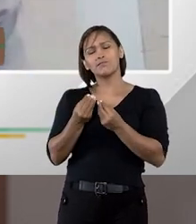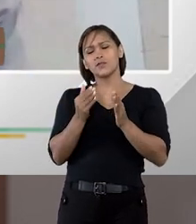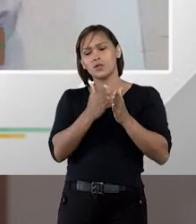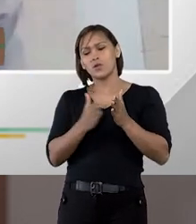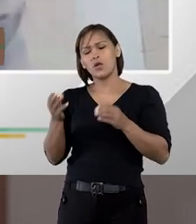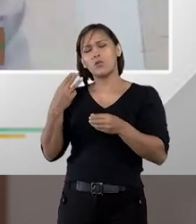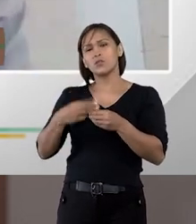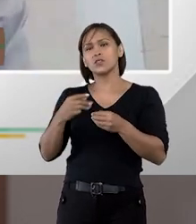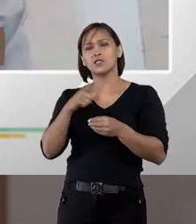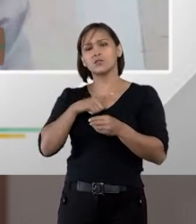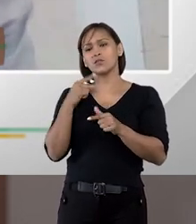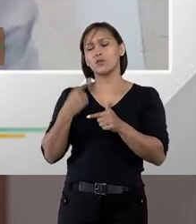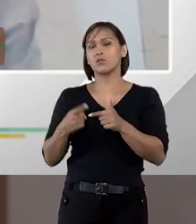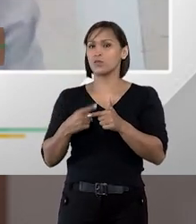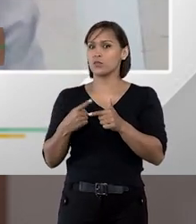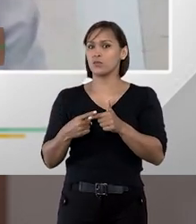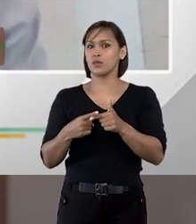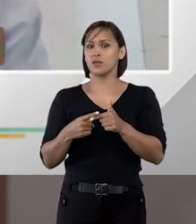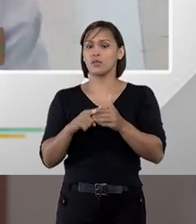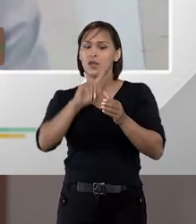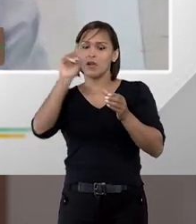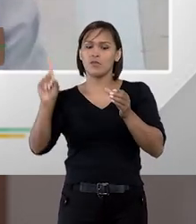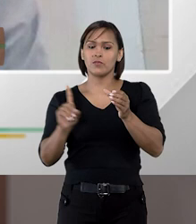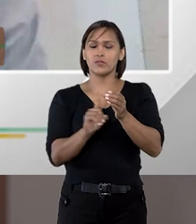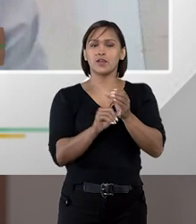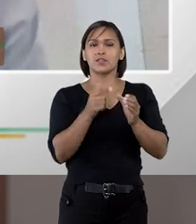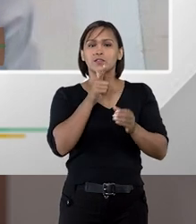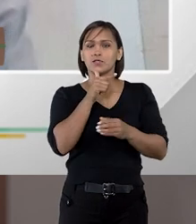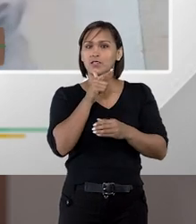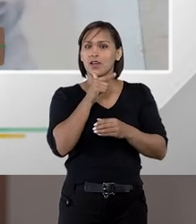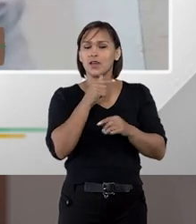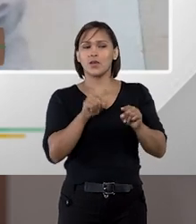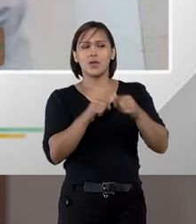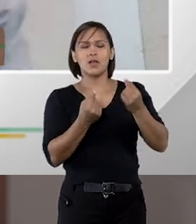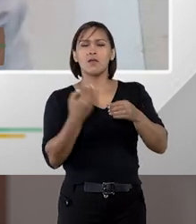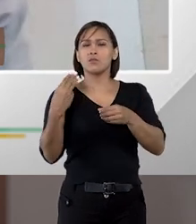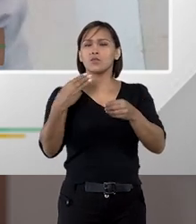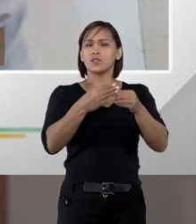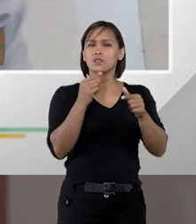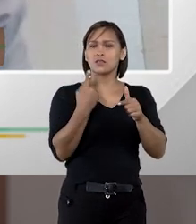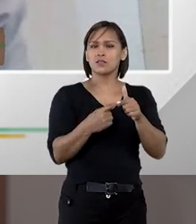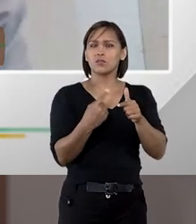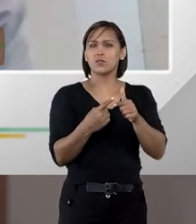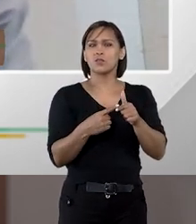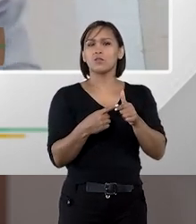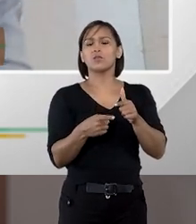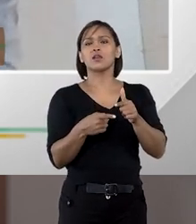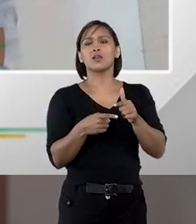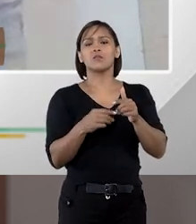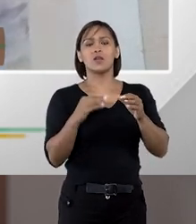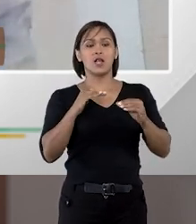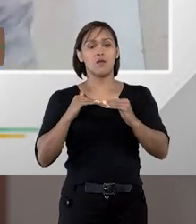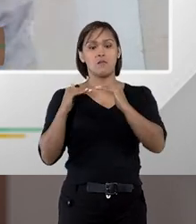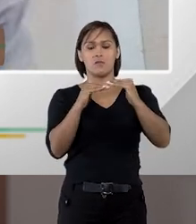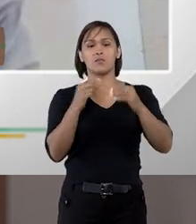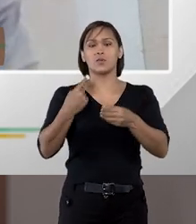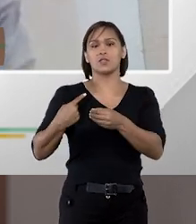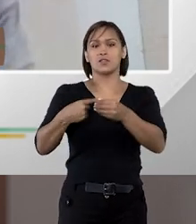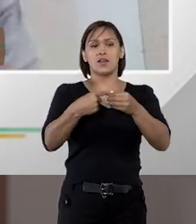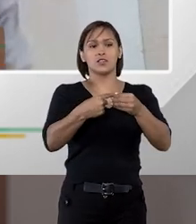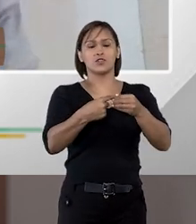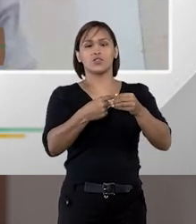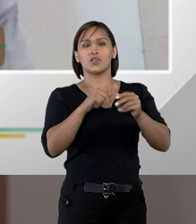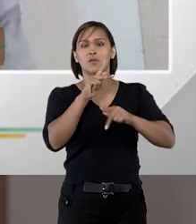um determinado município que tem um problema de abastecimento de água, ou um município que tem um problema de mobilidade urbana,